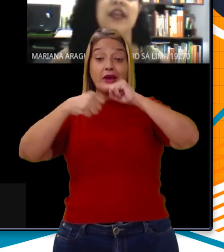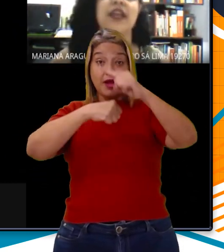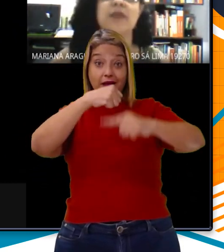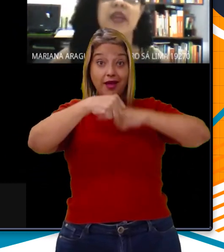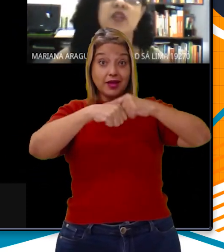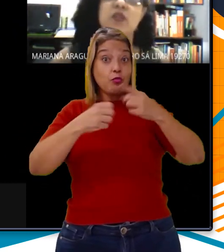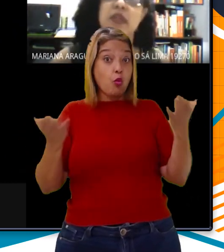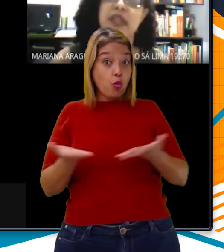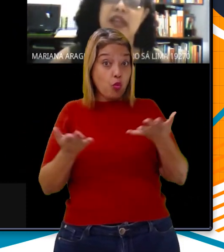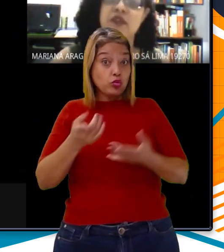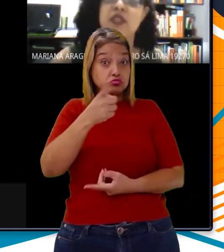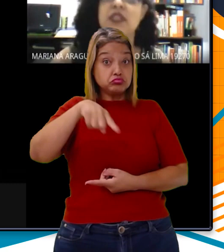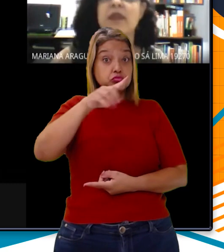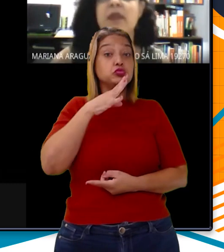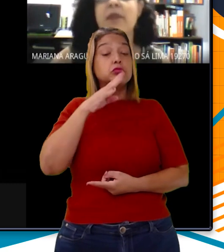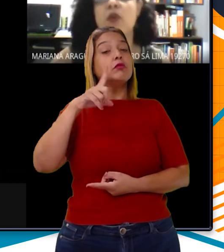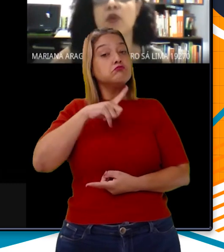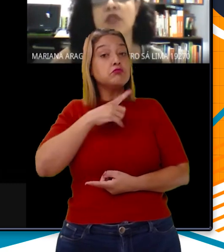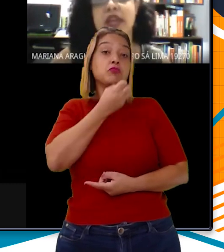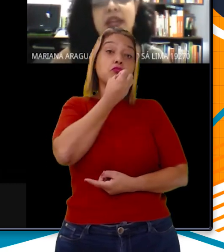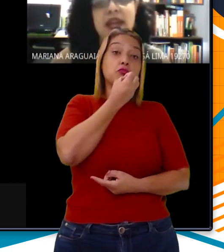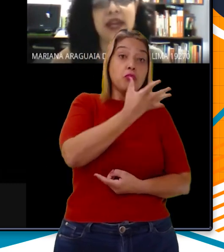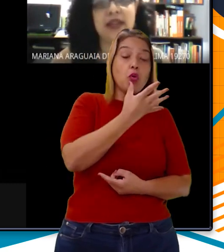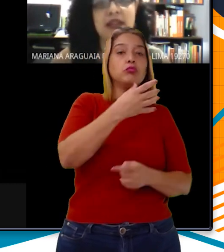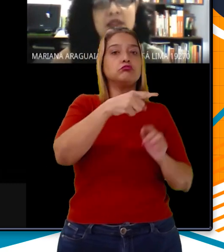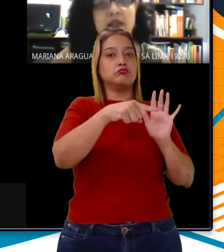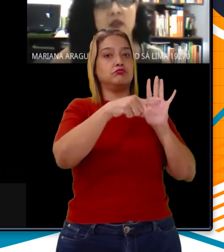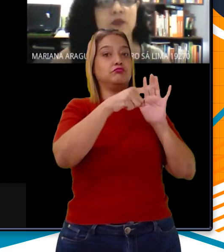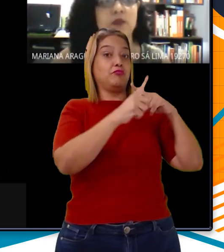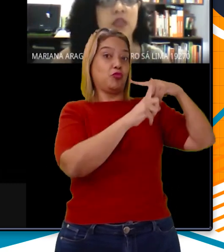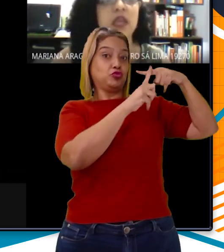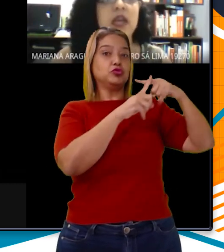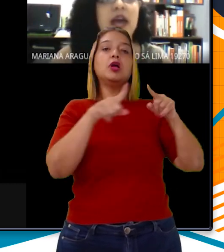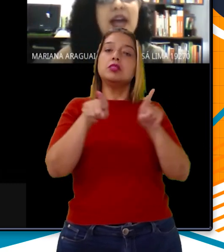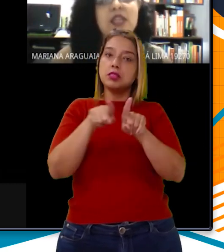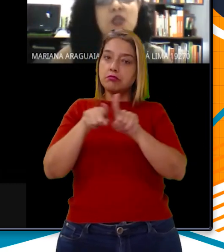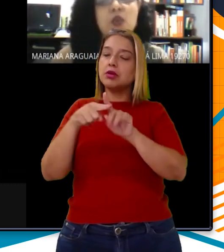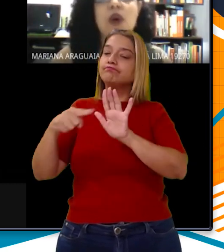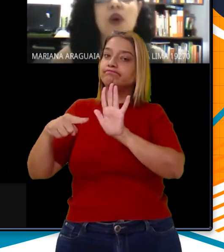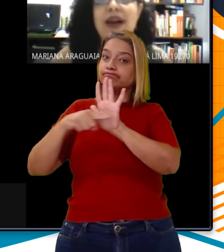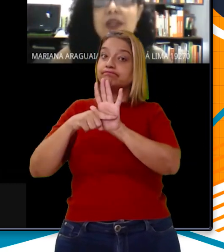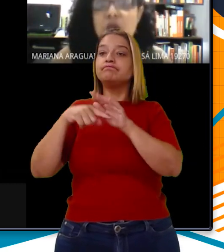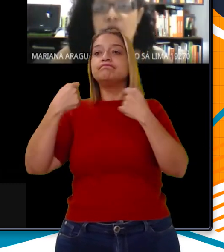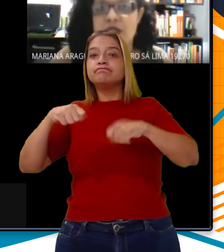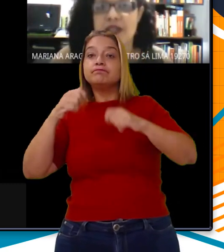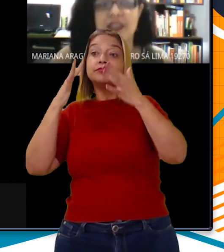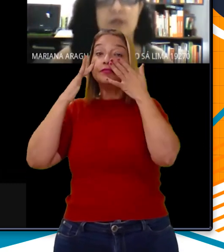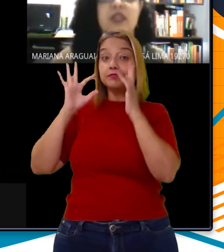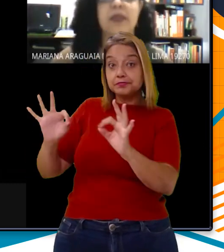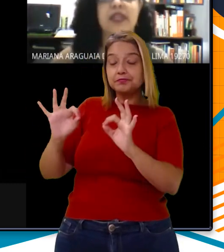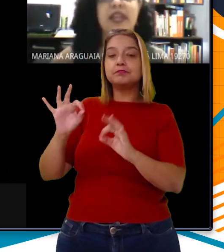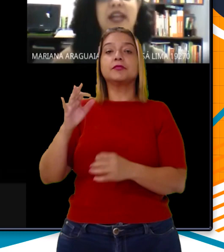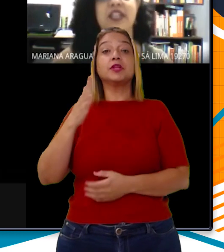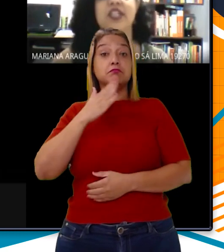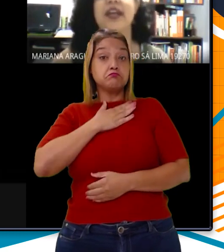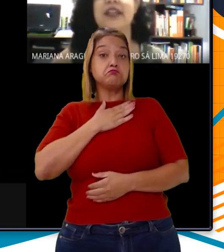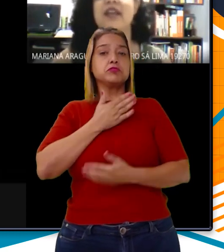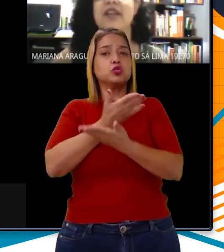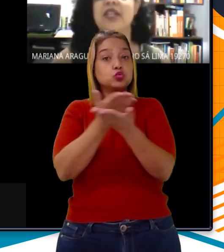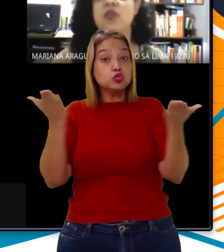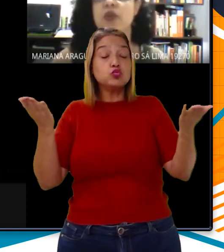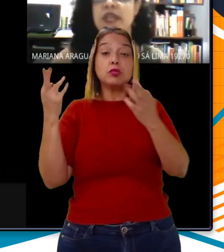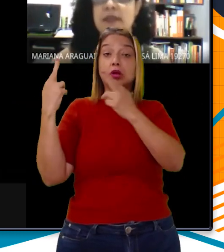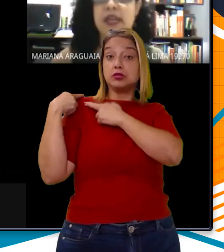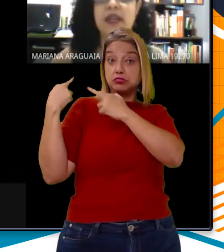hoje tem aspectos benéficos e também pontos que requerem atenção. A sua, a nossa responsabilidade é,